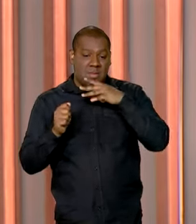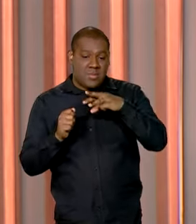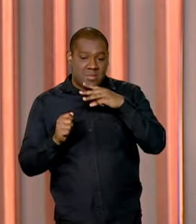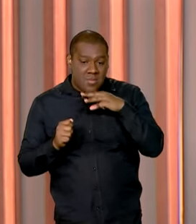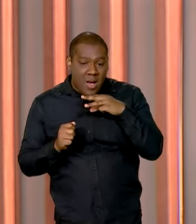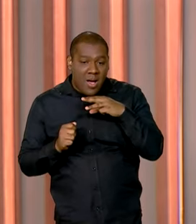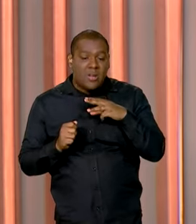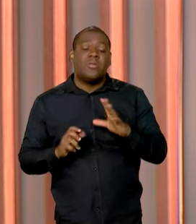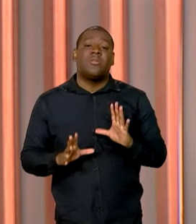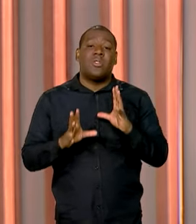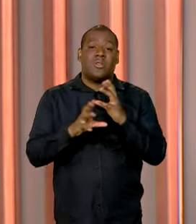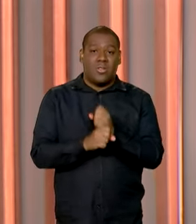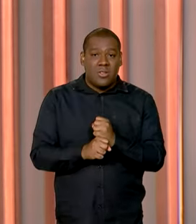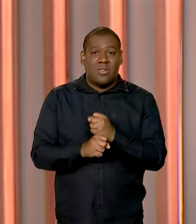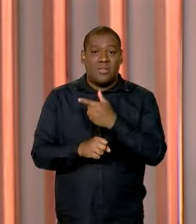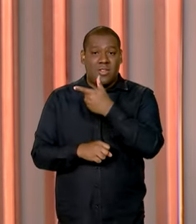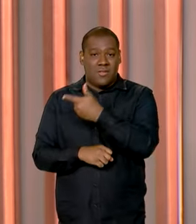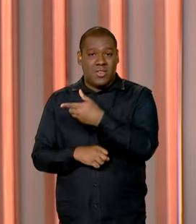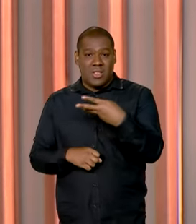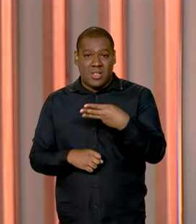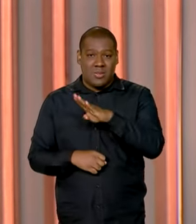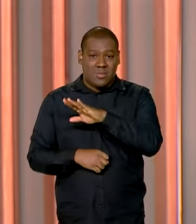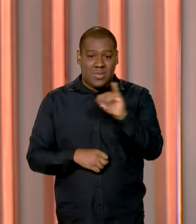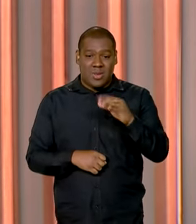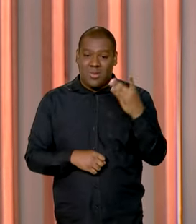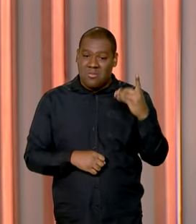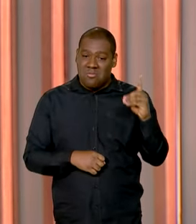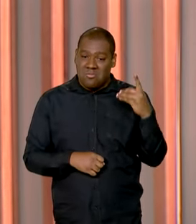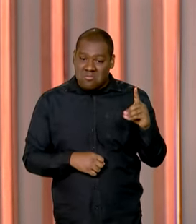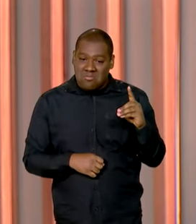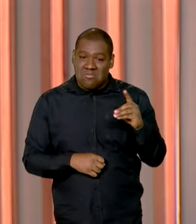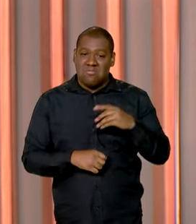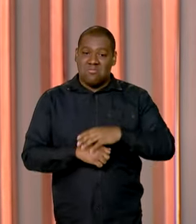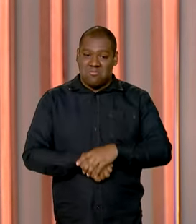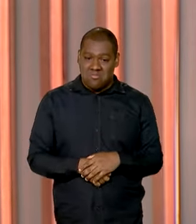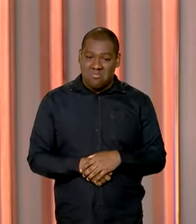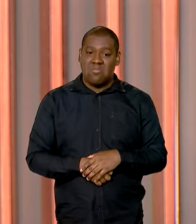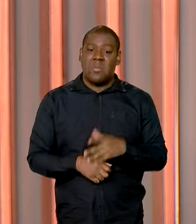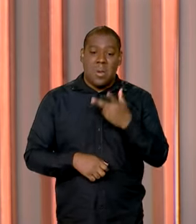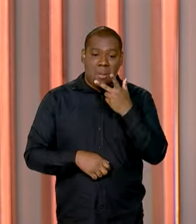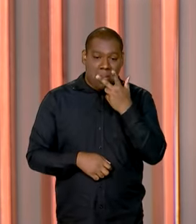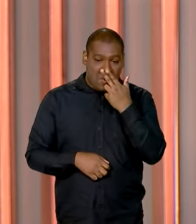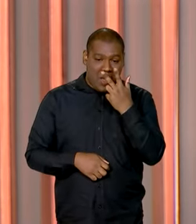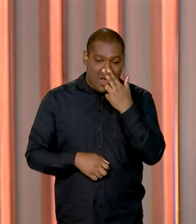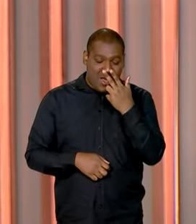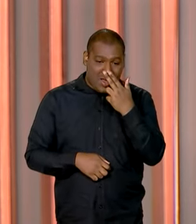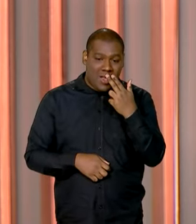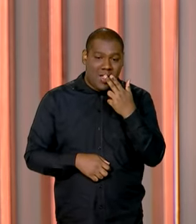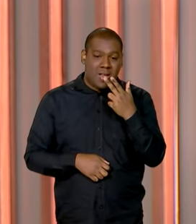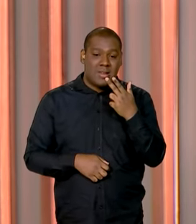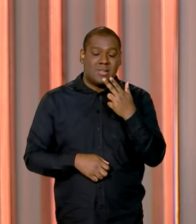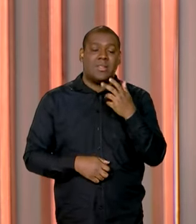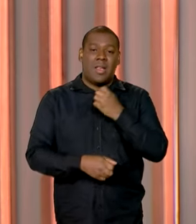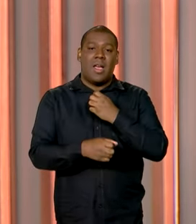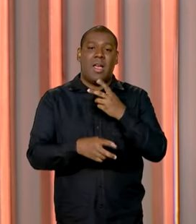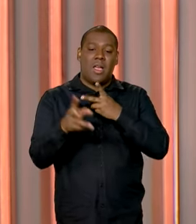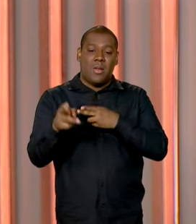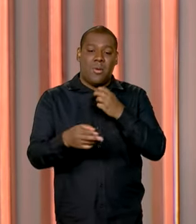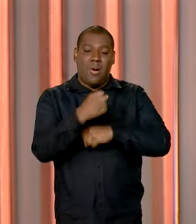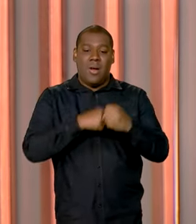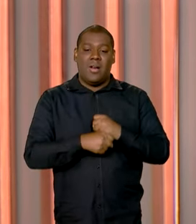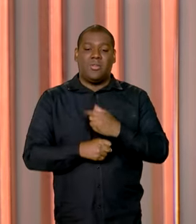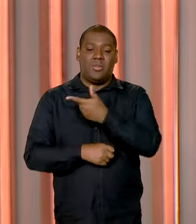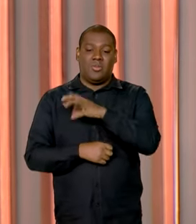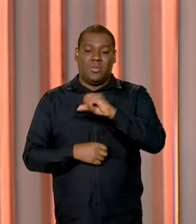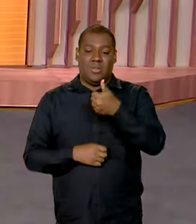23 bilhões de dólares. É o melhor resultado desde 2017. Os dados acabam de ser divulgados pelo Banco